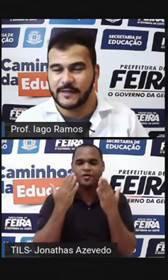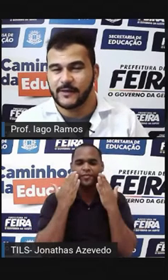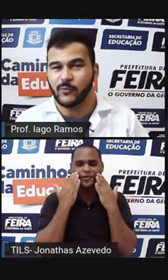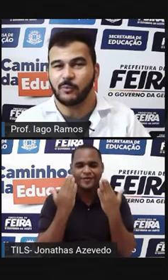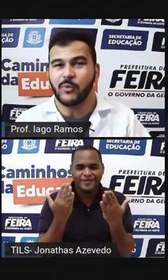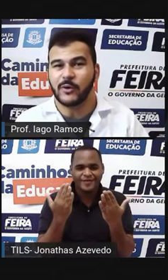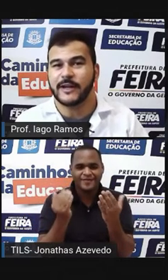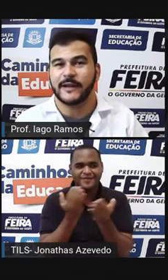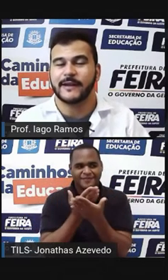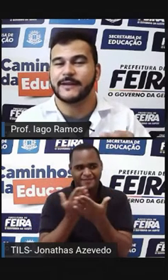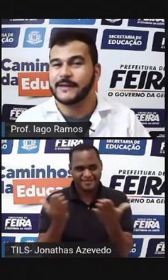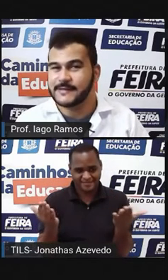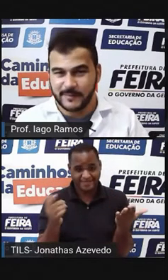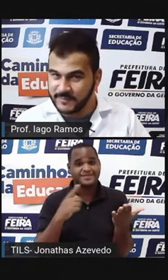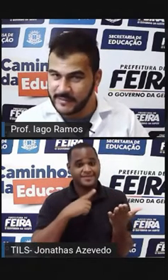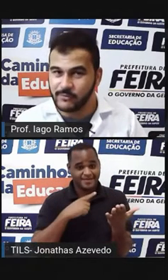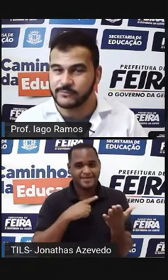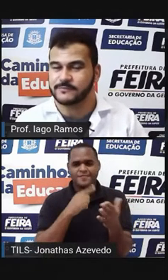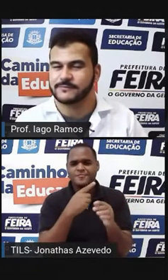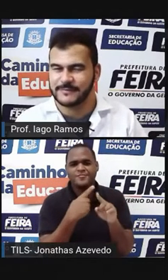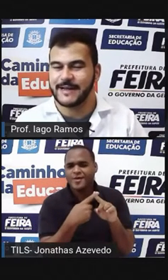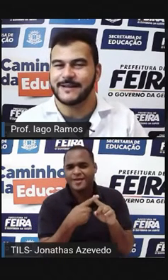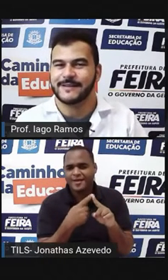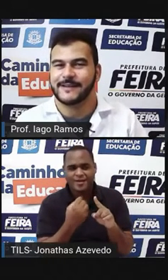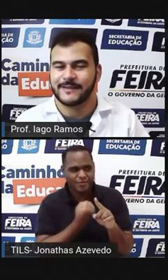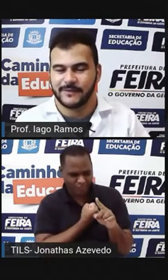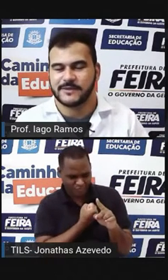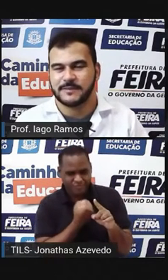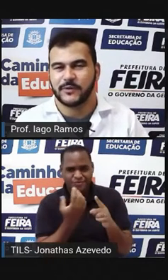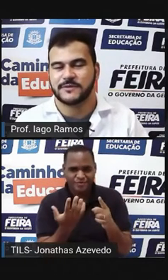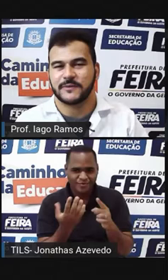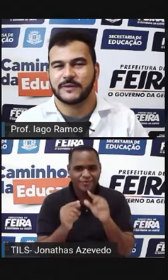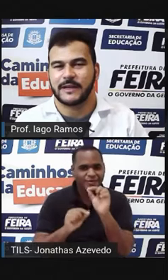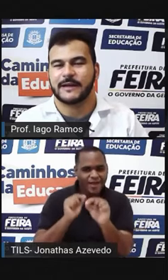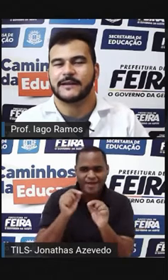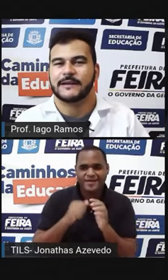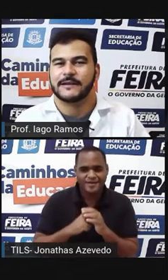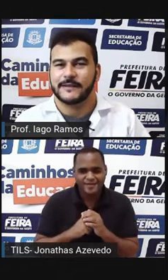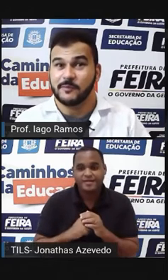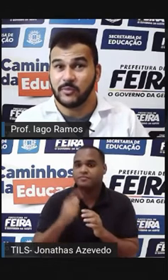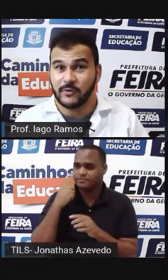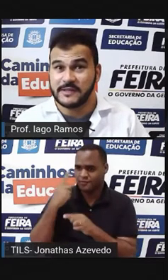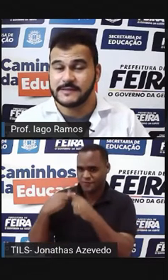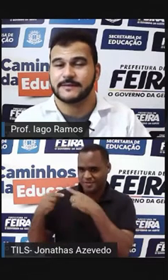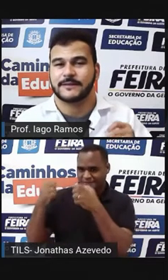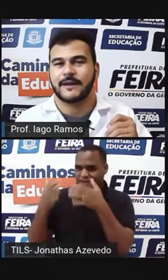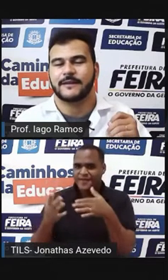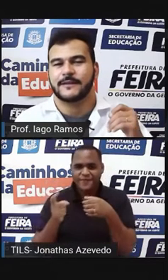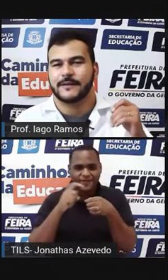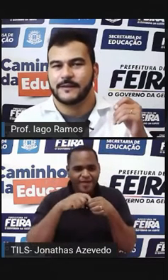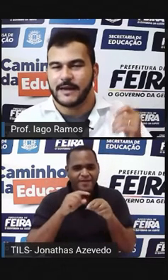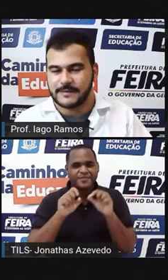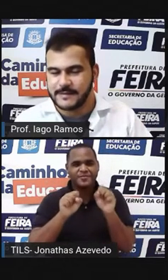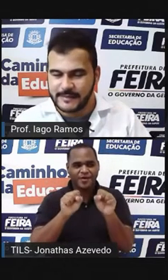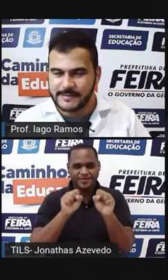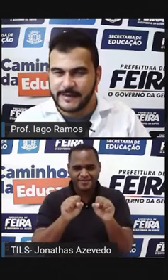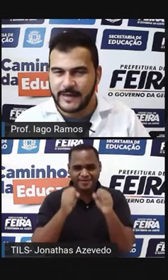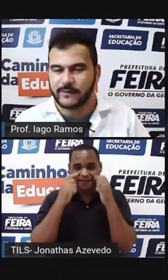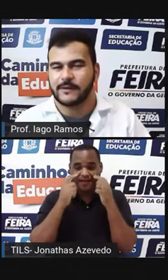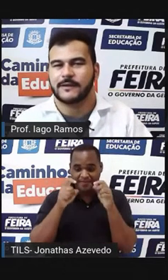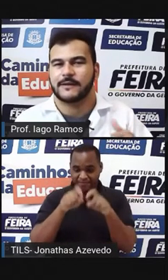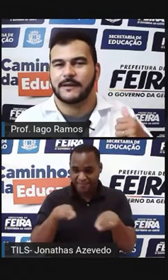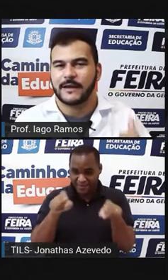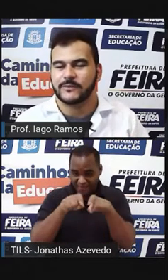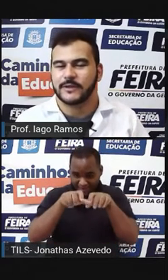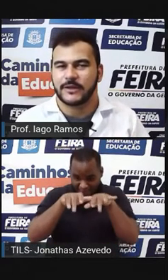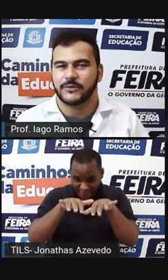você o porquê que sempre dá um, tá? Então você pode voltar depois, tá? Acessar essa